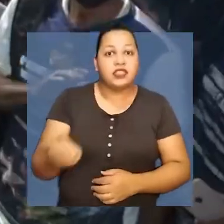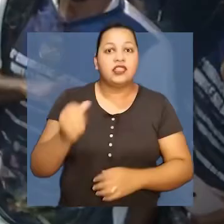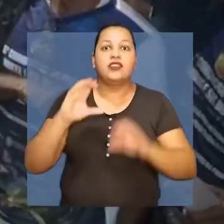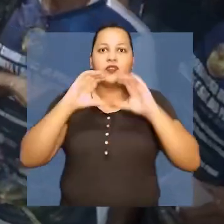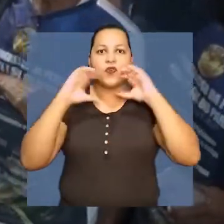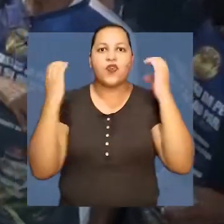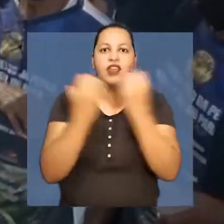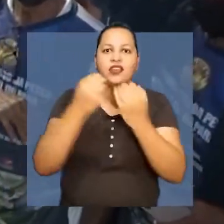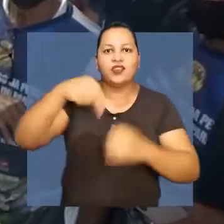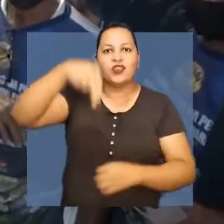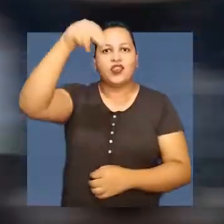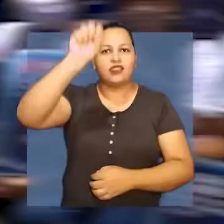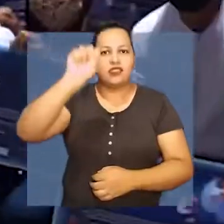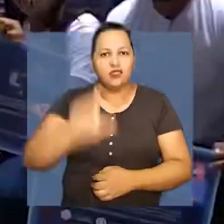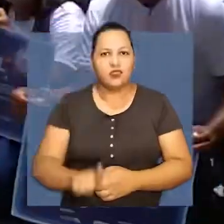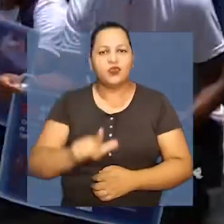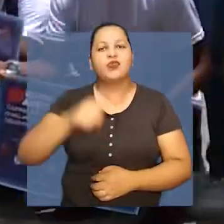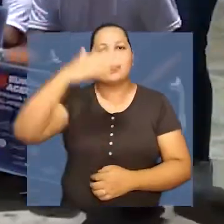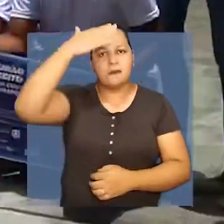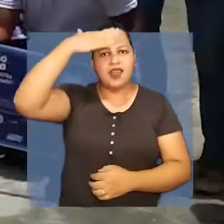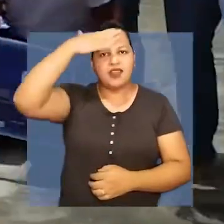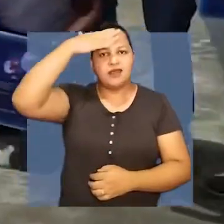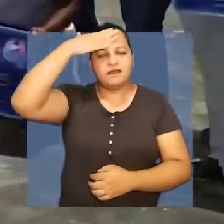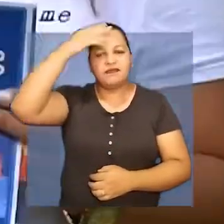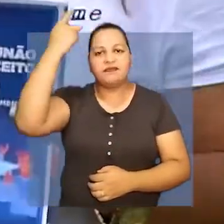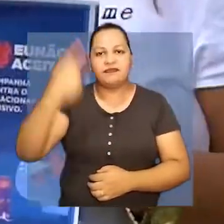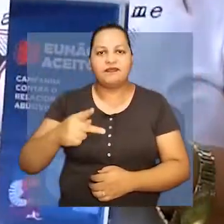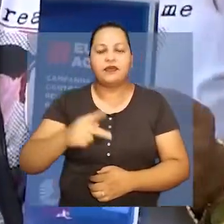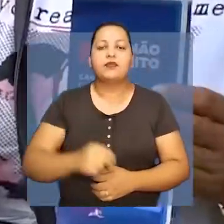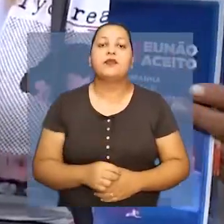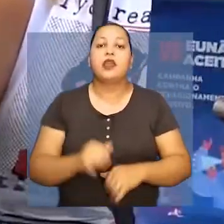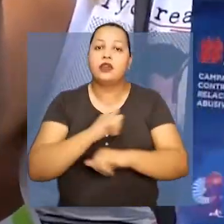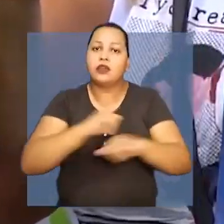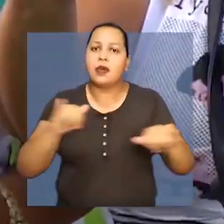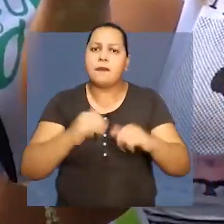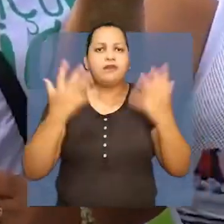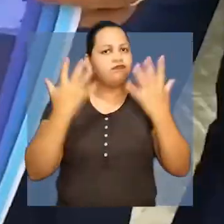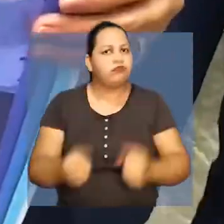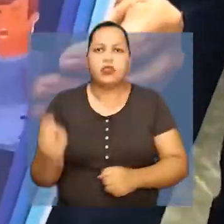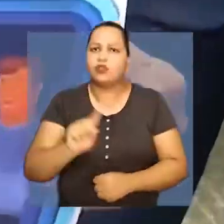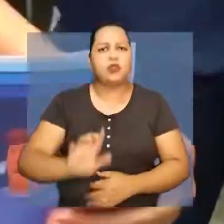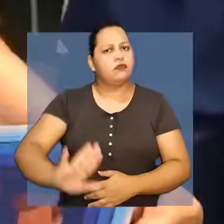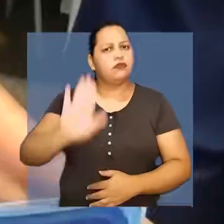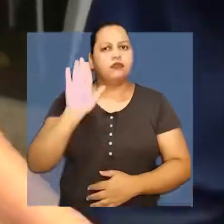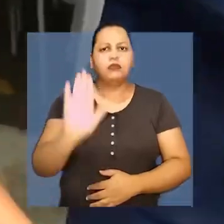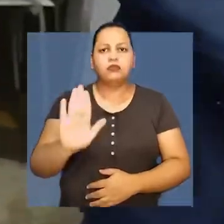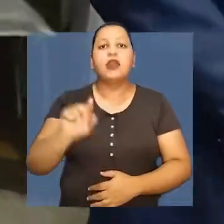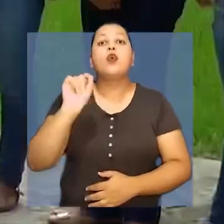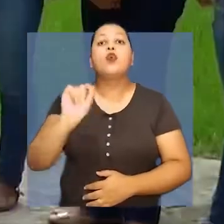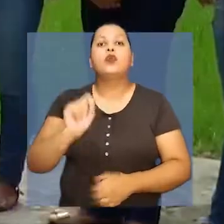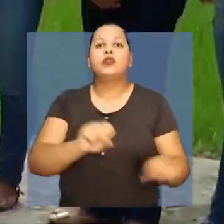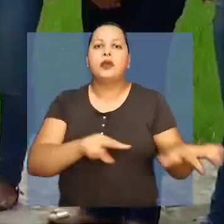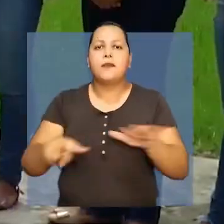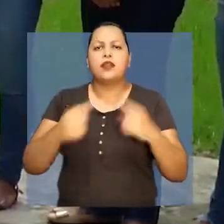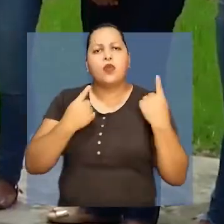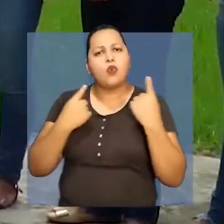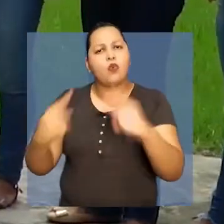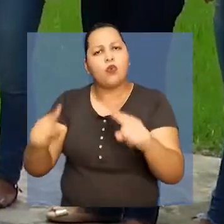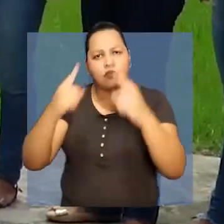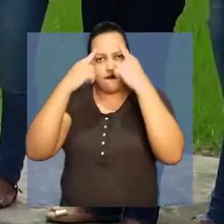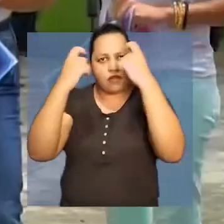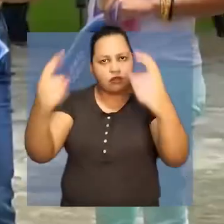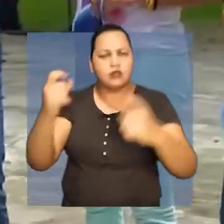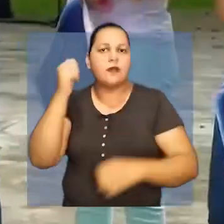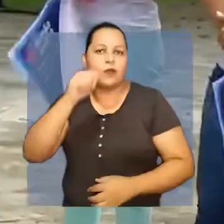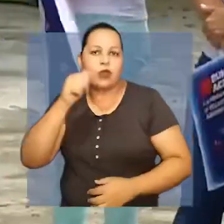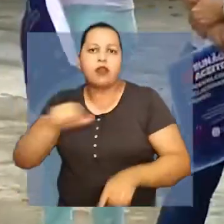Pesca do Norte e Sul do Pará. A campanha Eu Não Aceito foi lançada esta semana para promover ações de enfrentamento à violência contra as mulheres